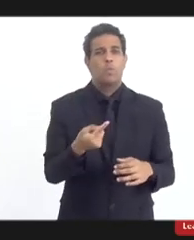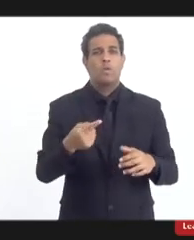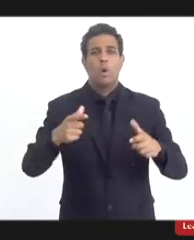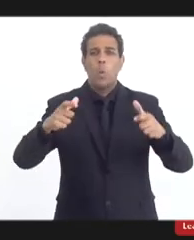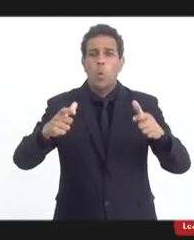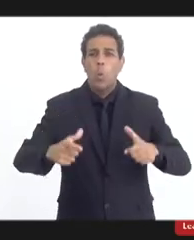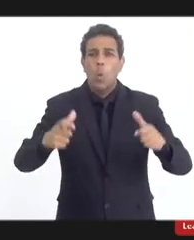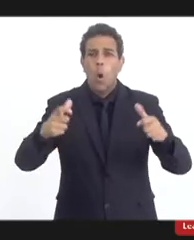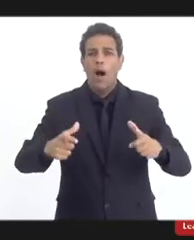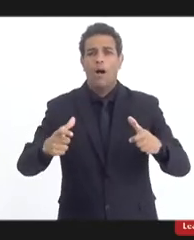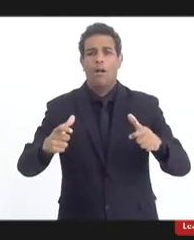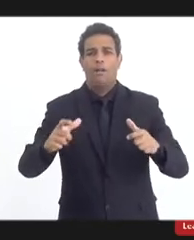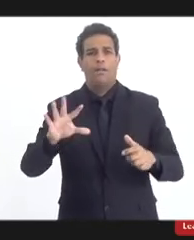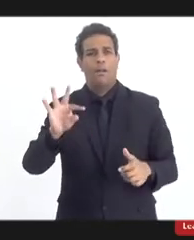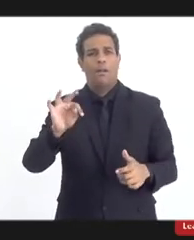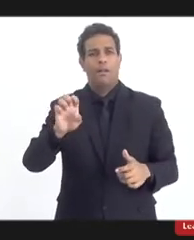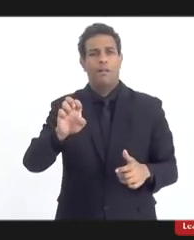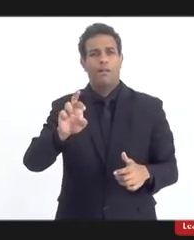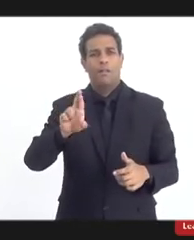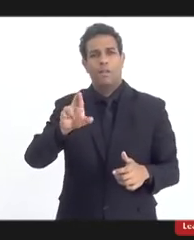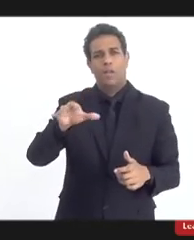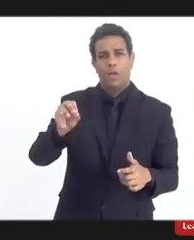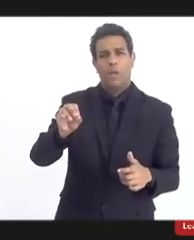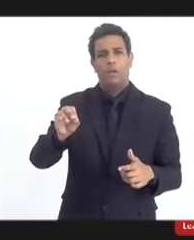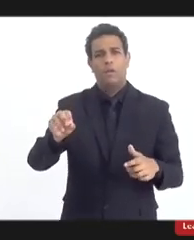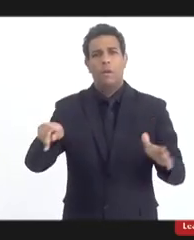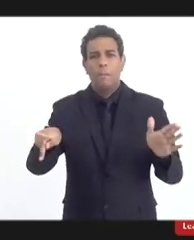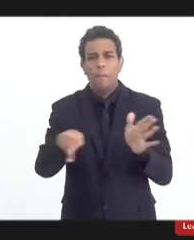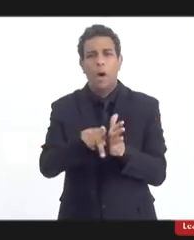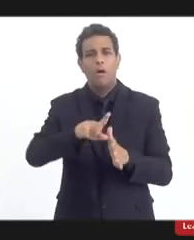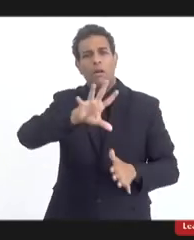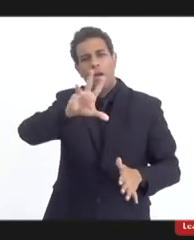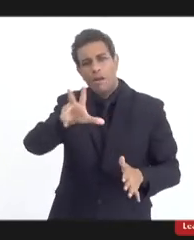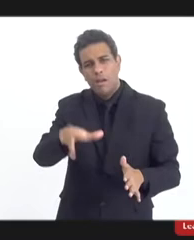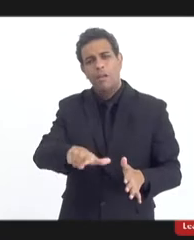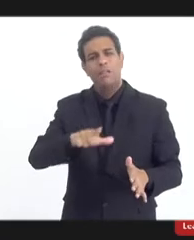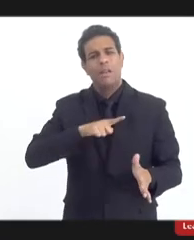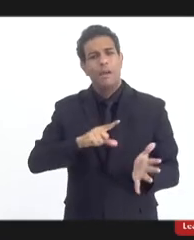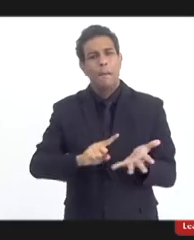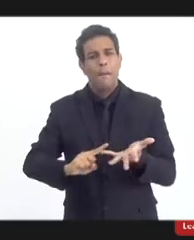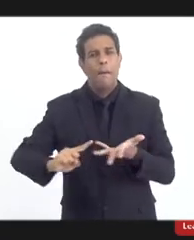60 mil templos afro-religiosos.